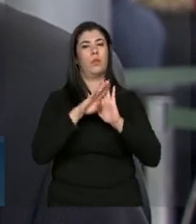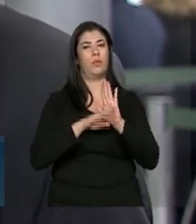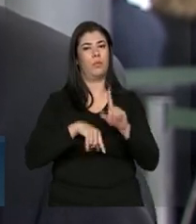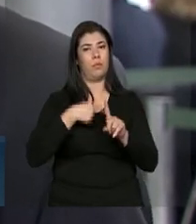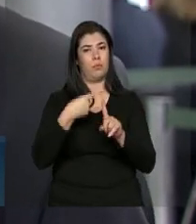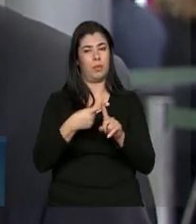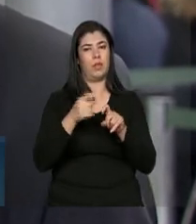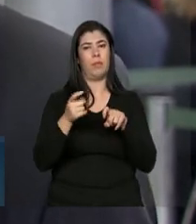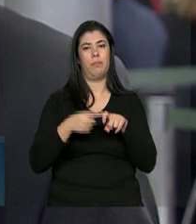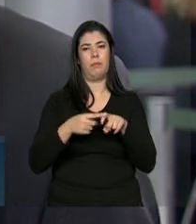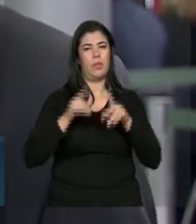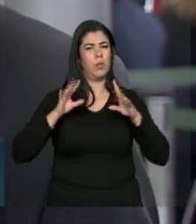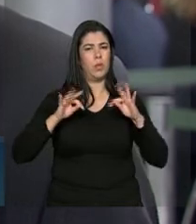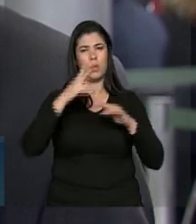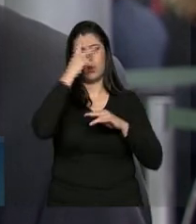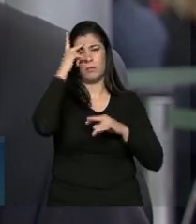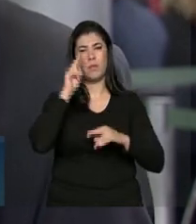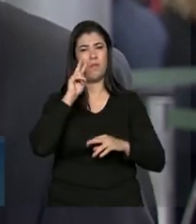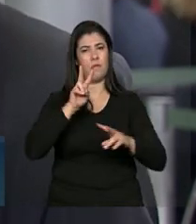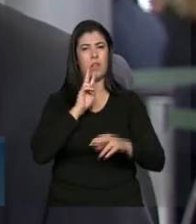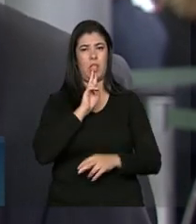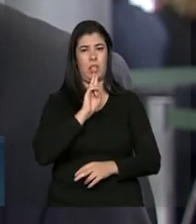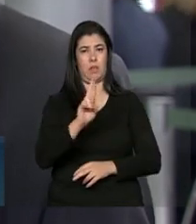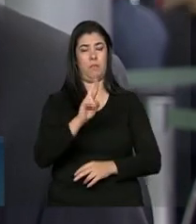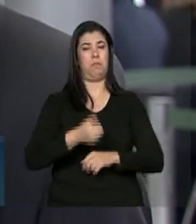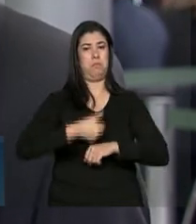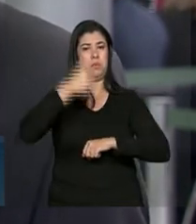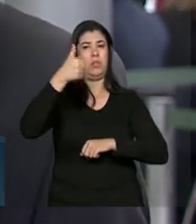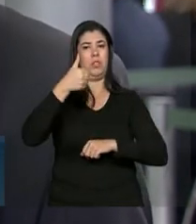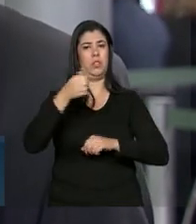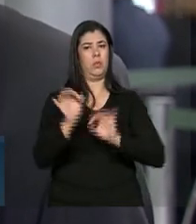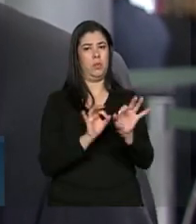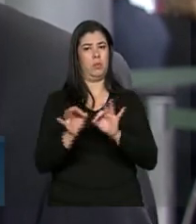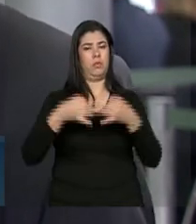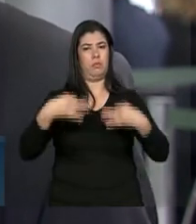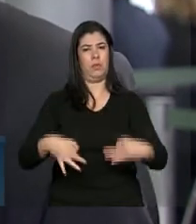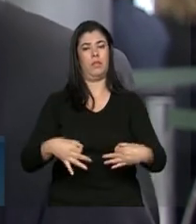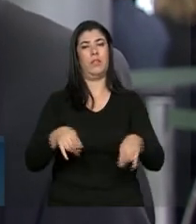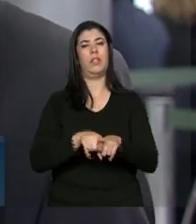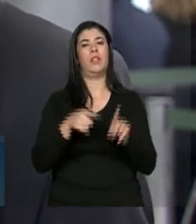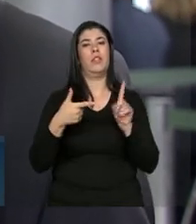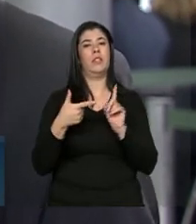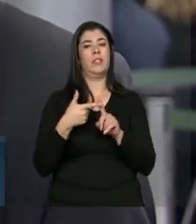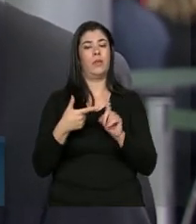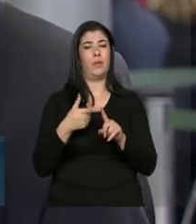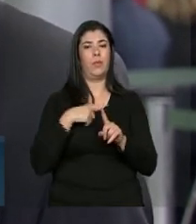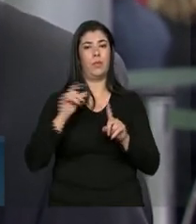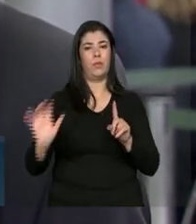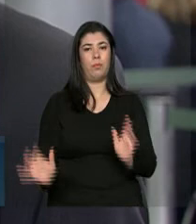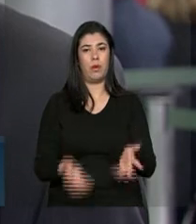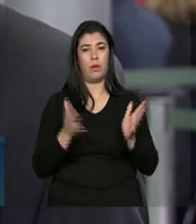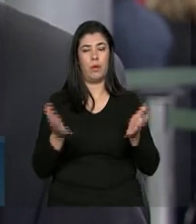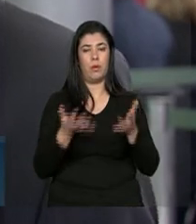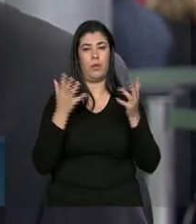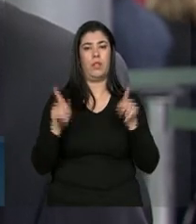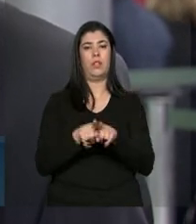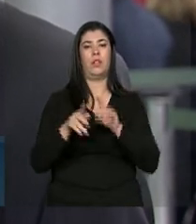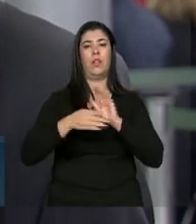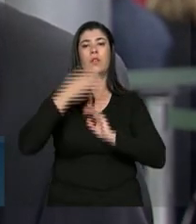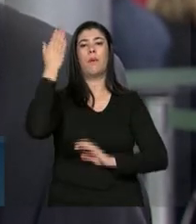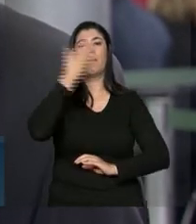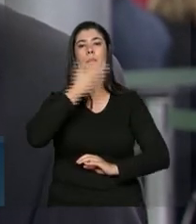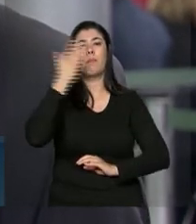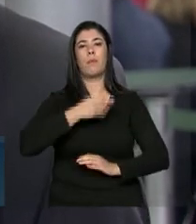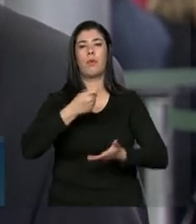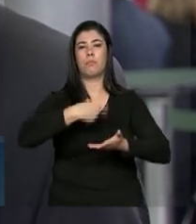conseguindo ver os resultados e como o programa está bem estruturado. Segundo, a incorporação do incentivo das provas de